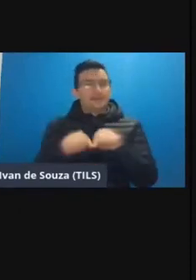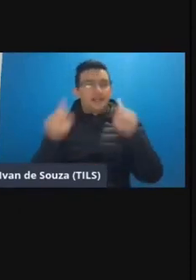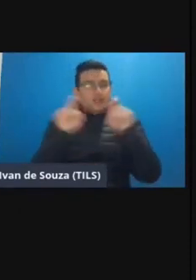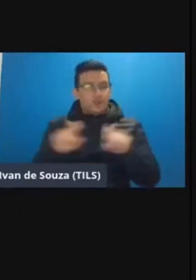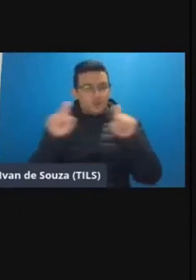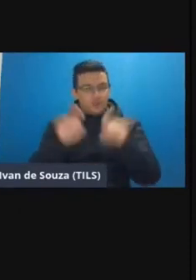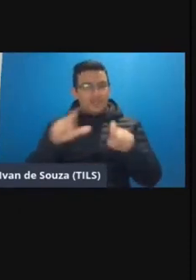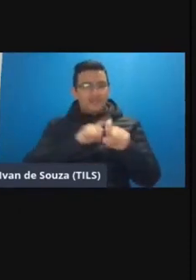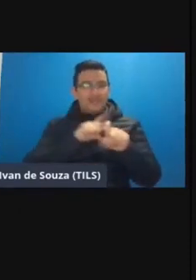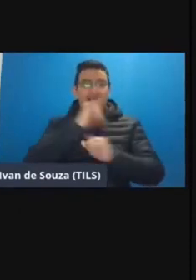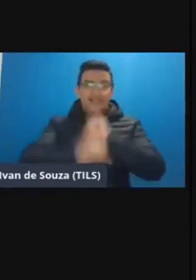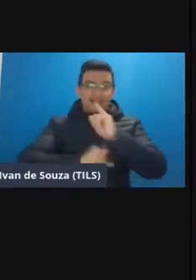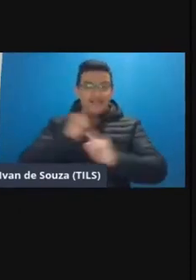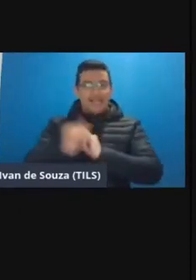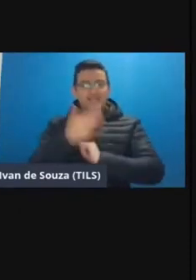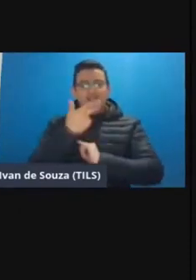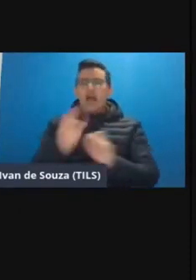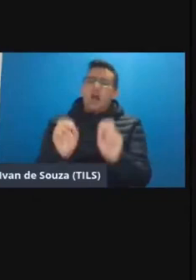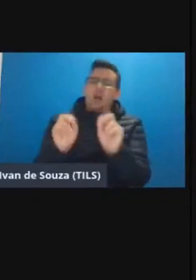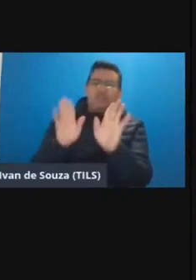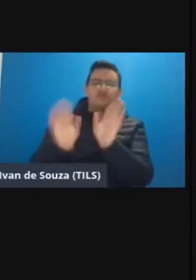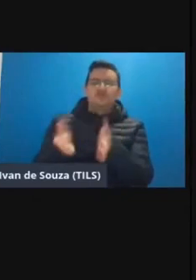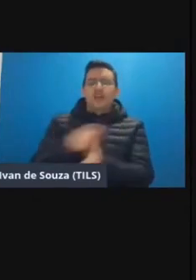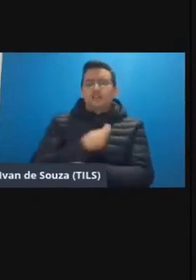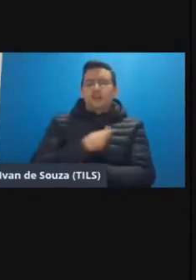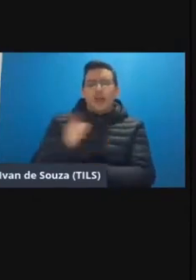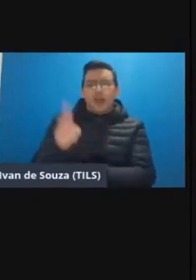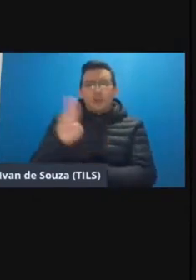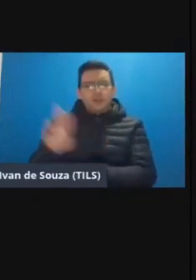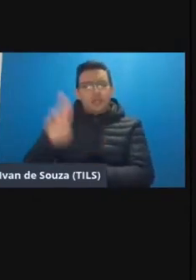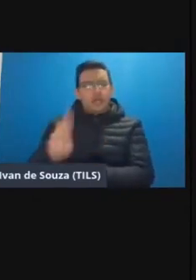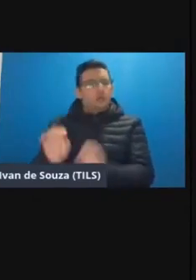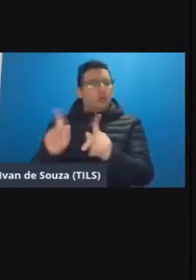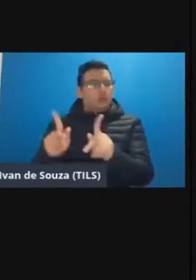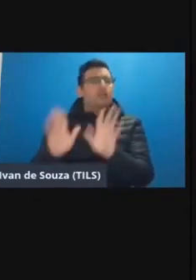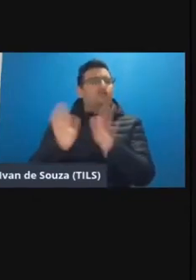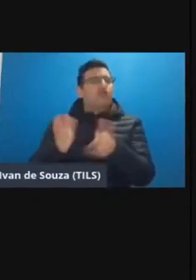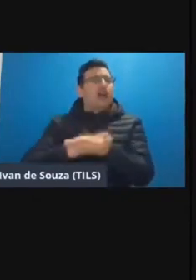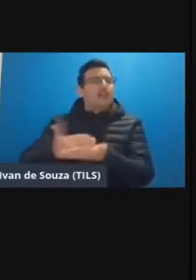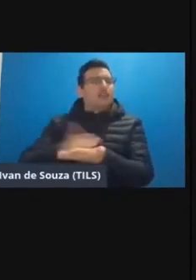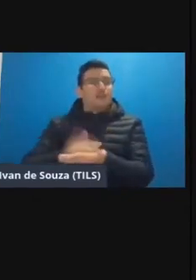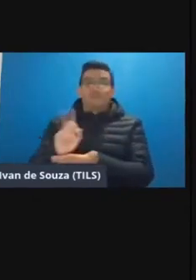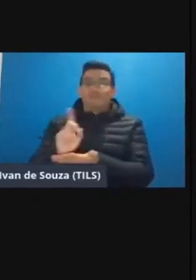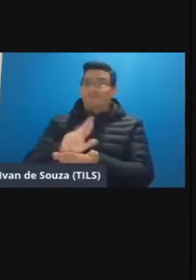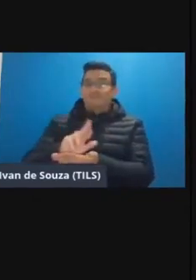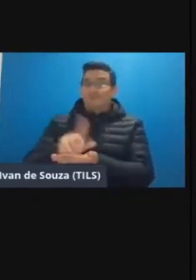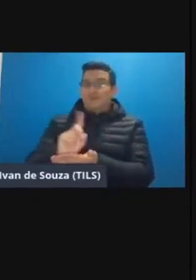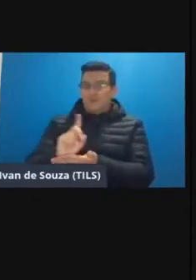acesso à internet e falar assim ah tudo bem eles já estão lá conectados então disso aqui já ensino híbrido ou